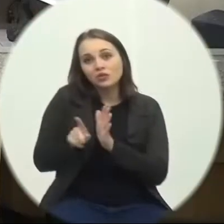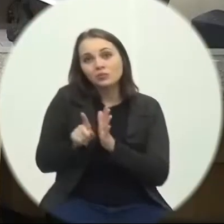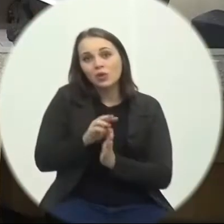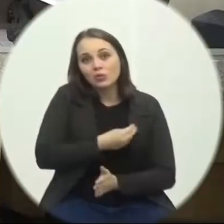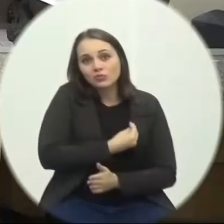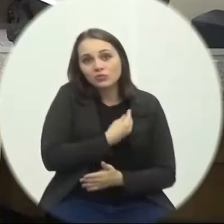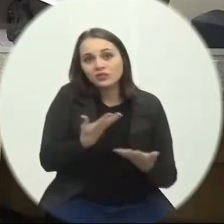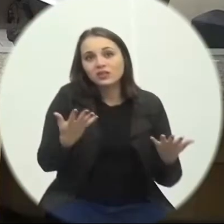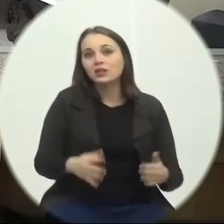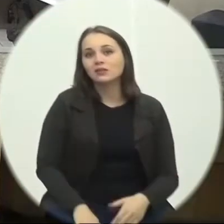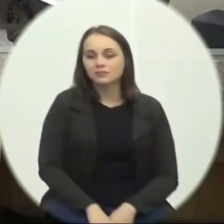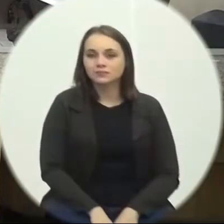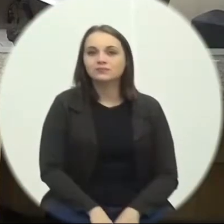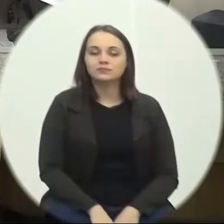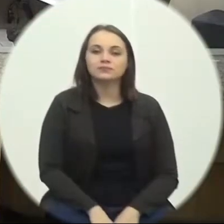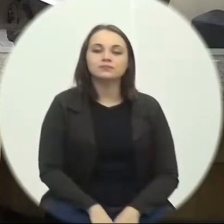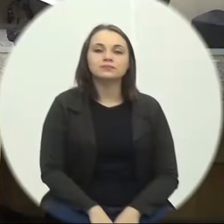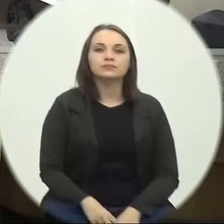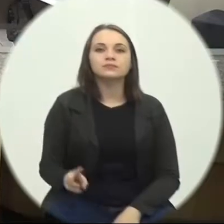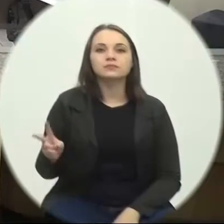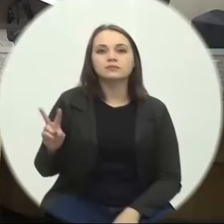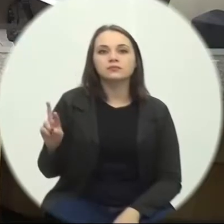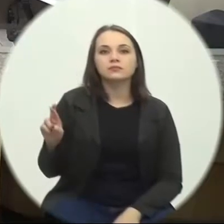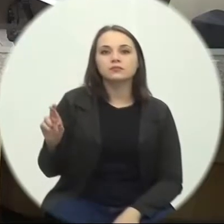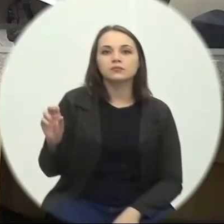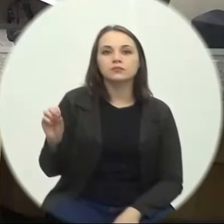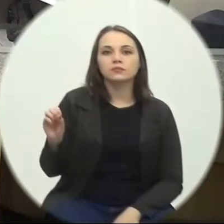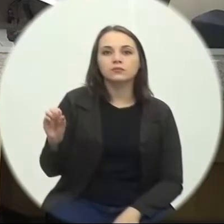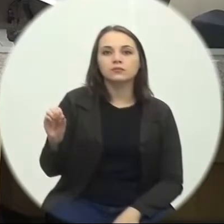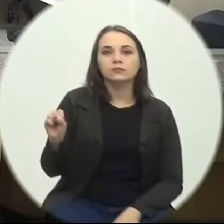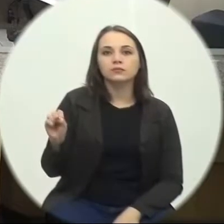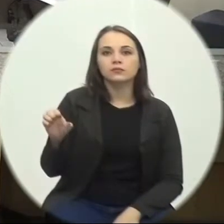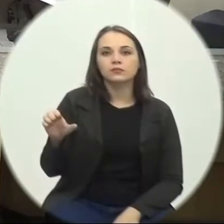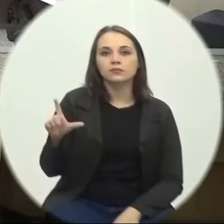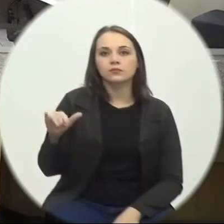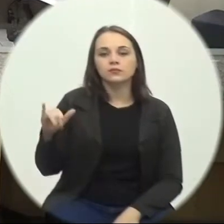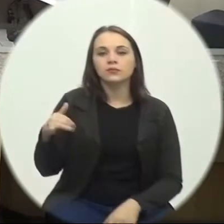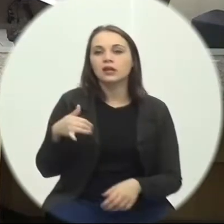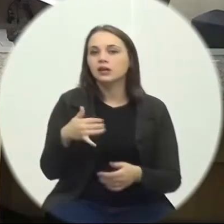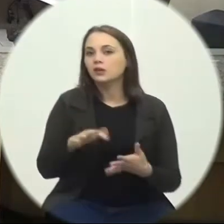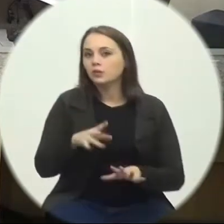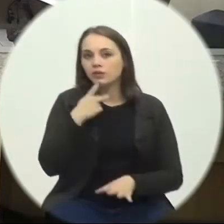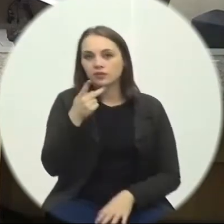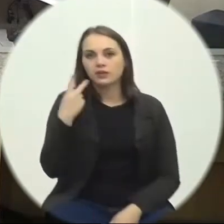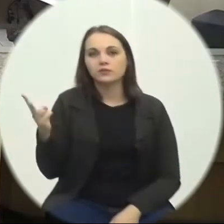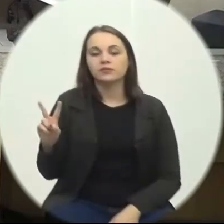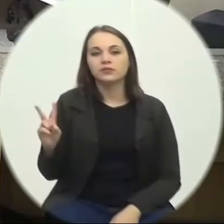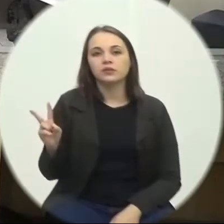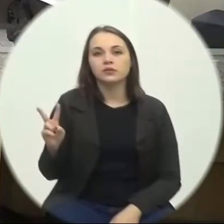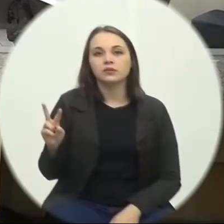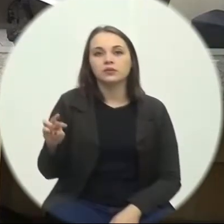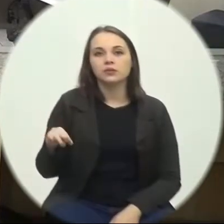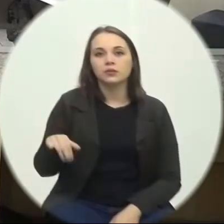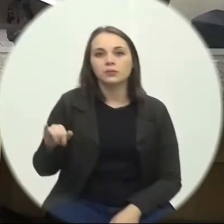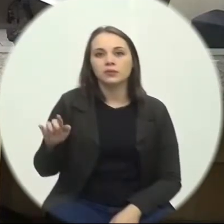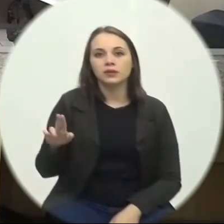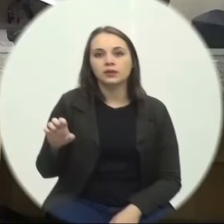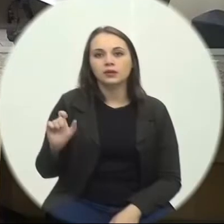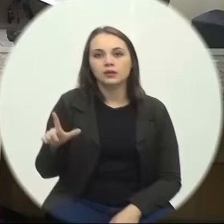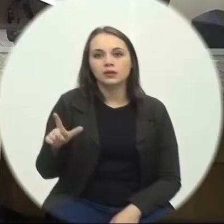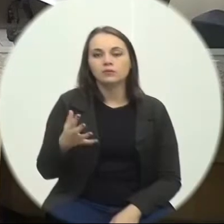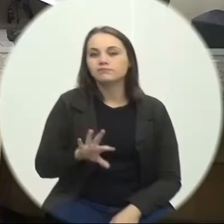O seu tempo também Muito bem Com a palavra A vereadora Roseli Deluca Declina senhor presidente Declina com a palavra O vereador Miguel Pierini